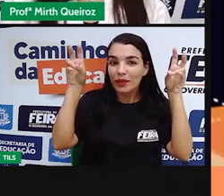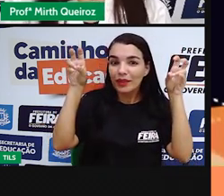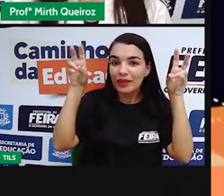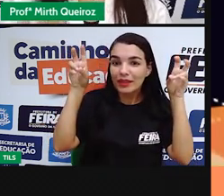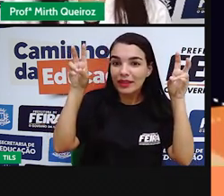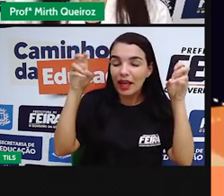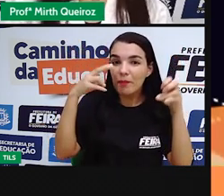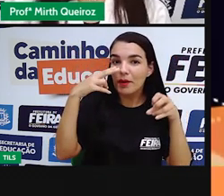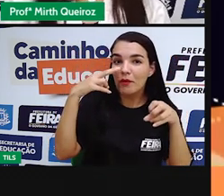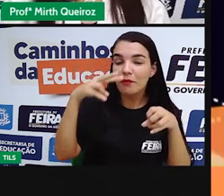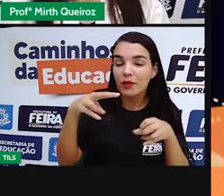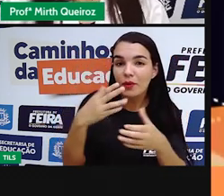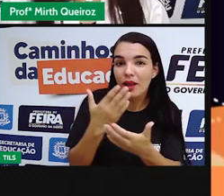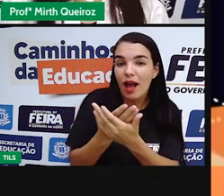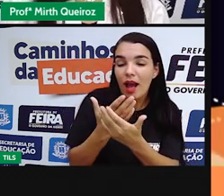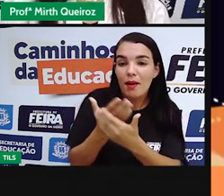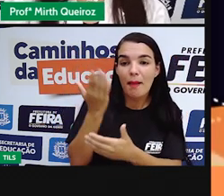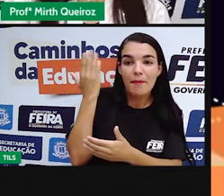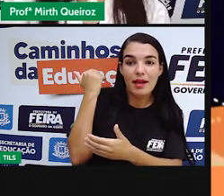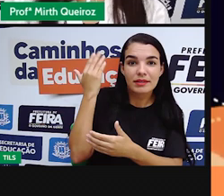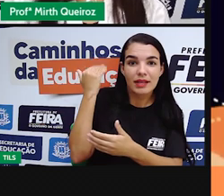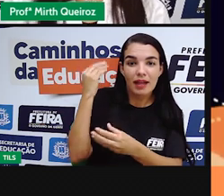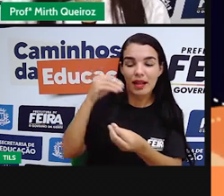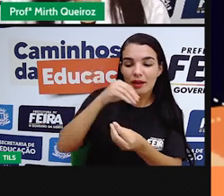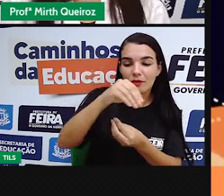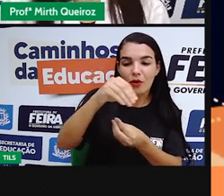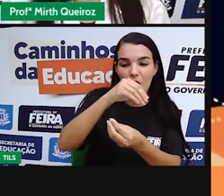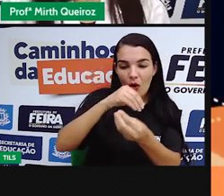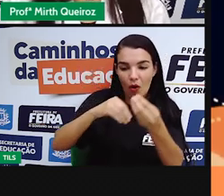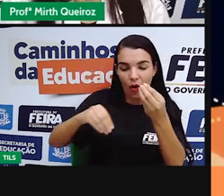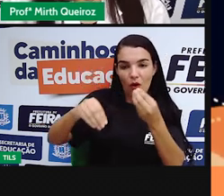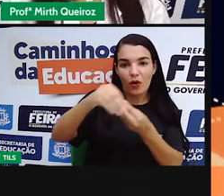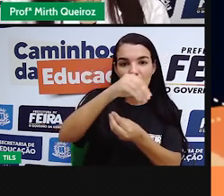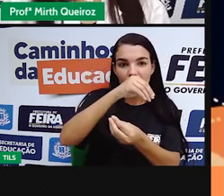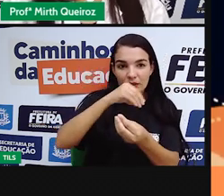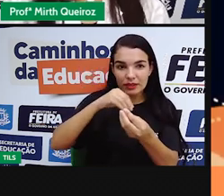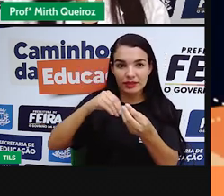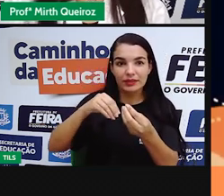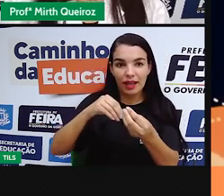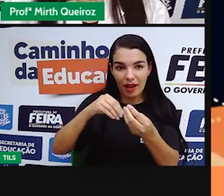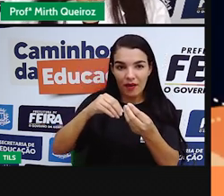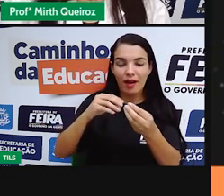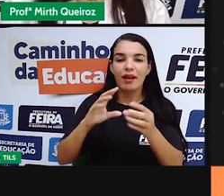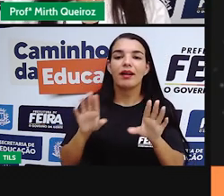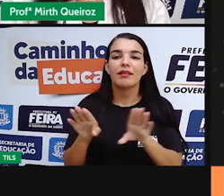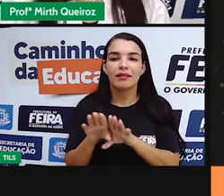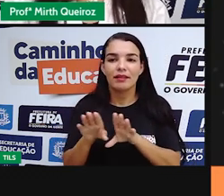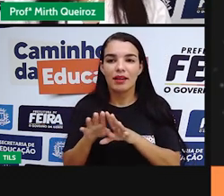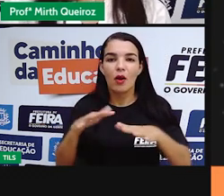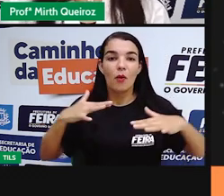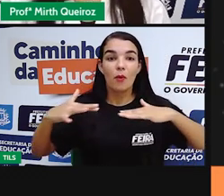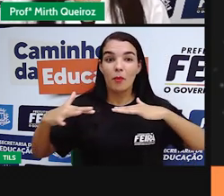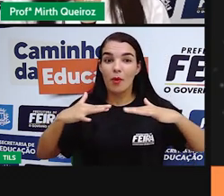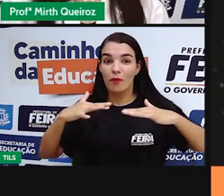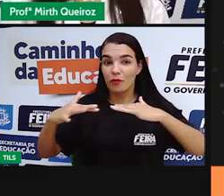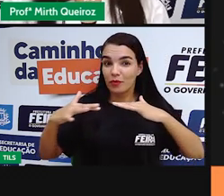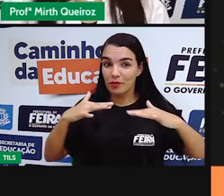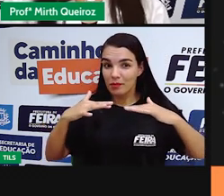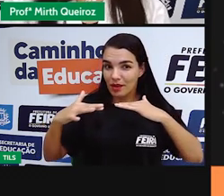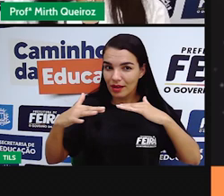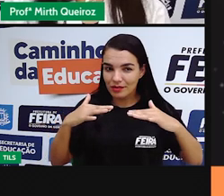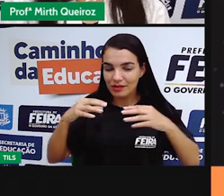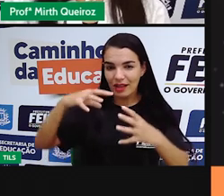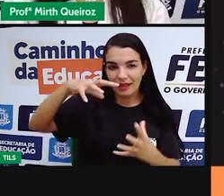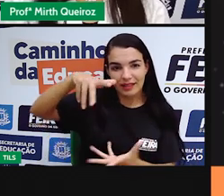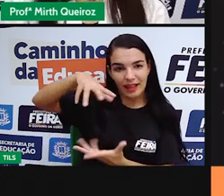que a gente viu na aula anterior, na aula passada, de matemática e ciência da natureza, que é sobre